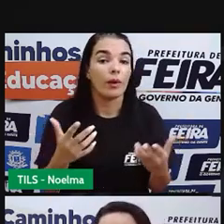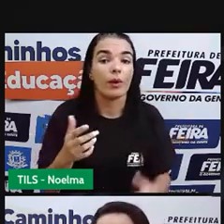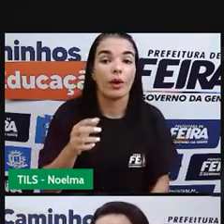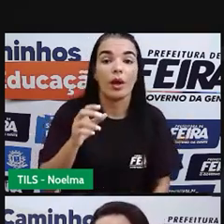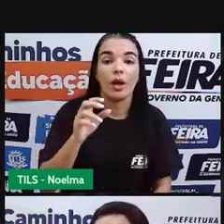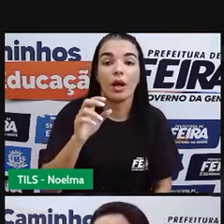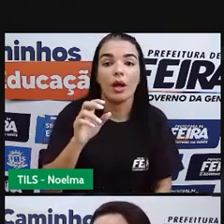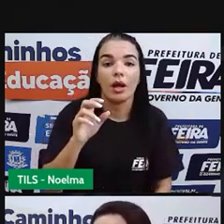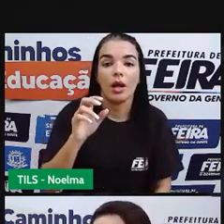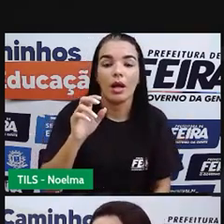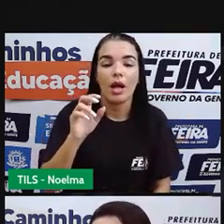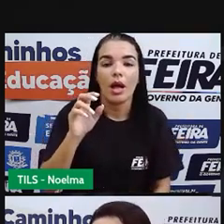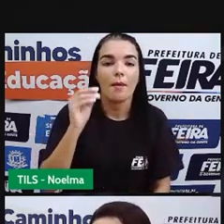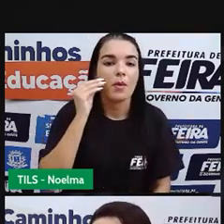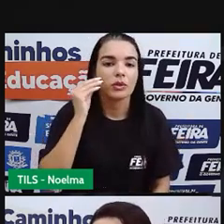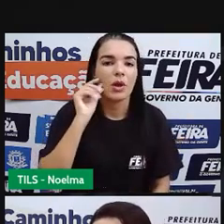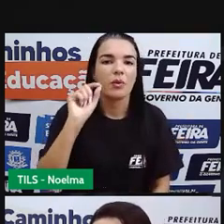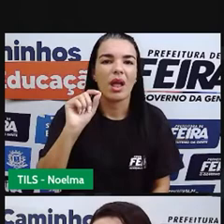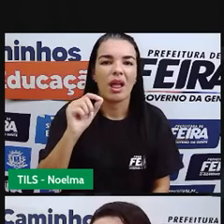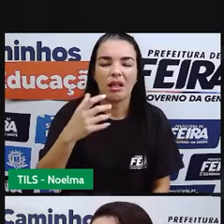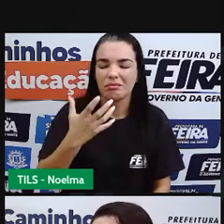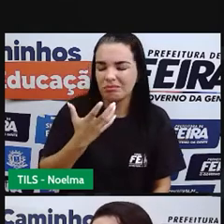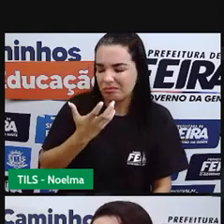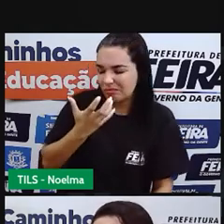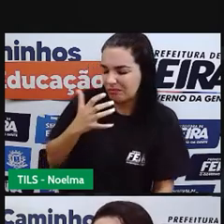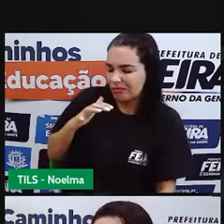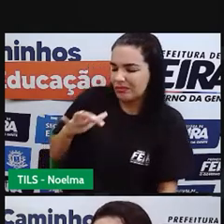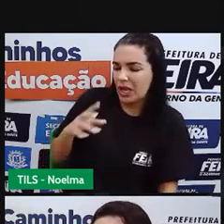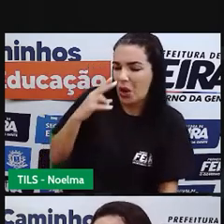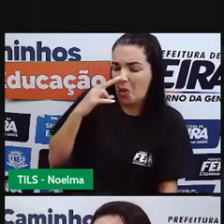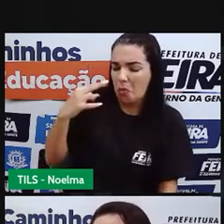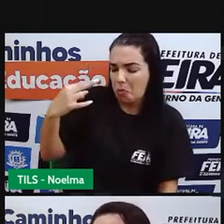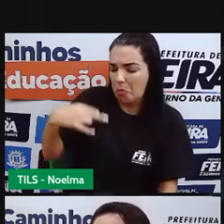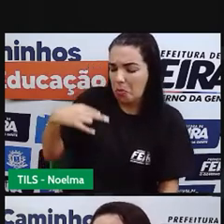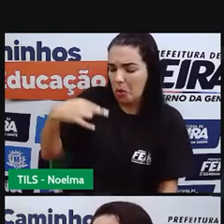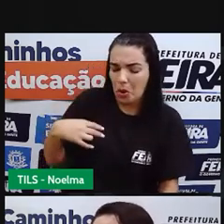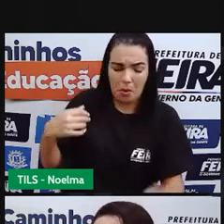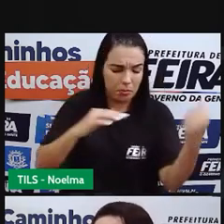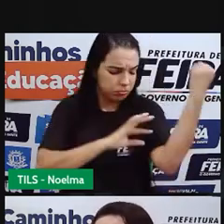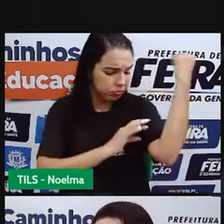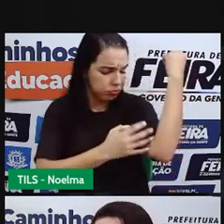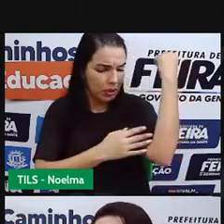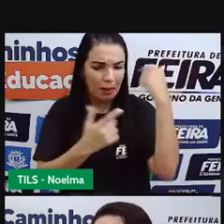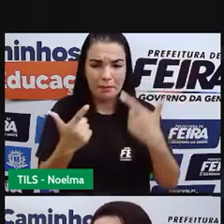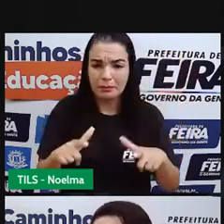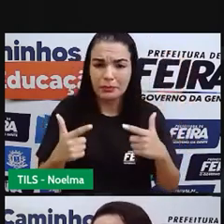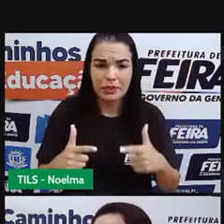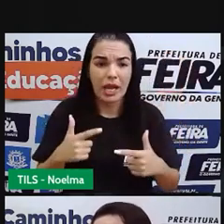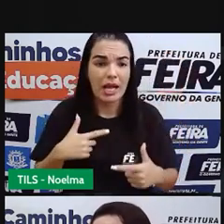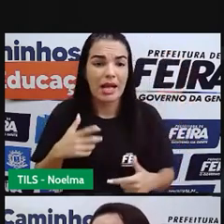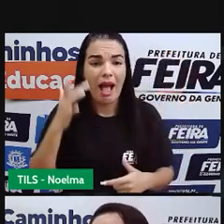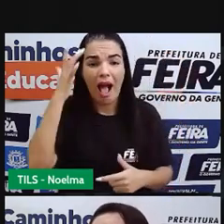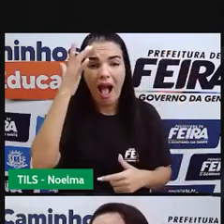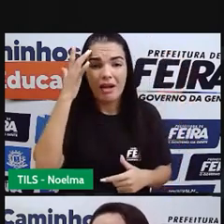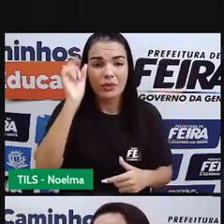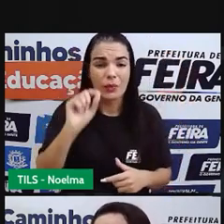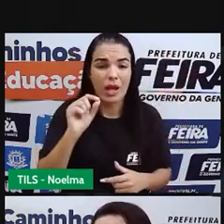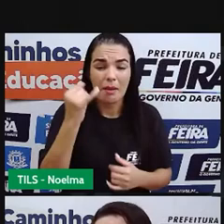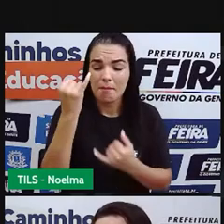da anorexia? A insatisfação com o próprio corpo. A pessoa, ela pode estar já musculosa ali, mas ela não está satisfeita. Ela se acha